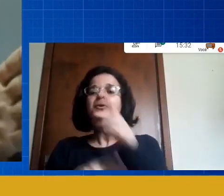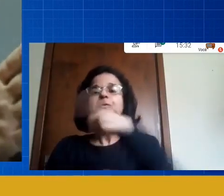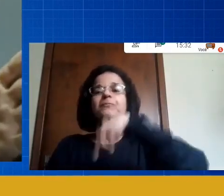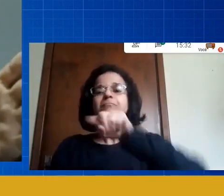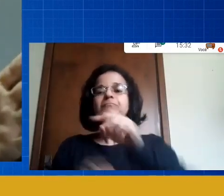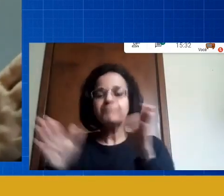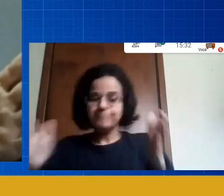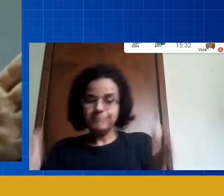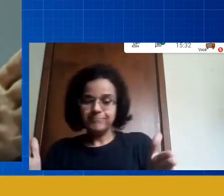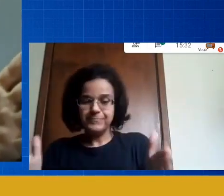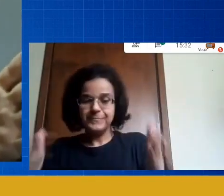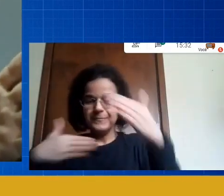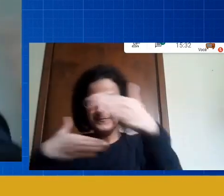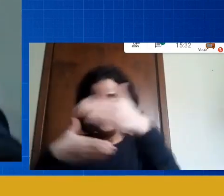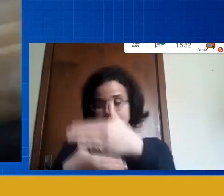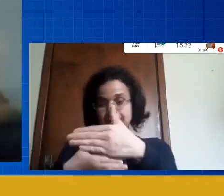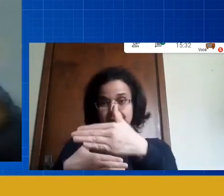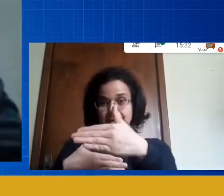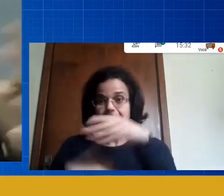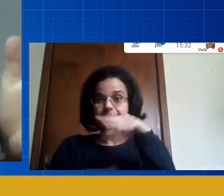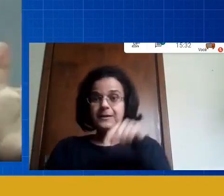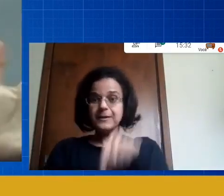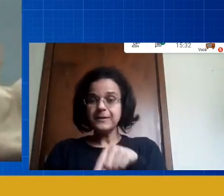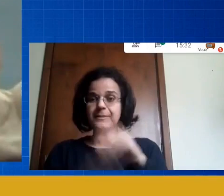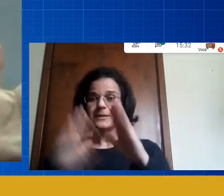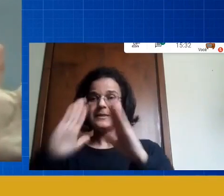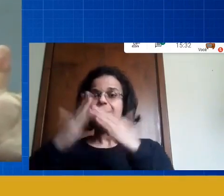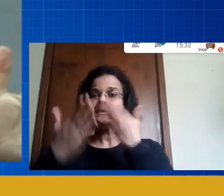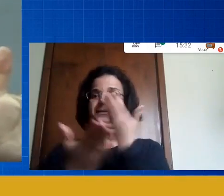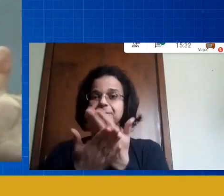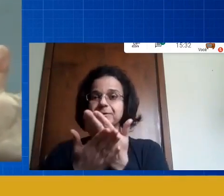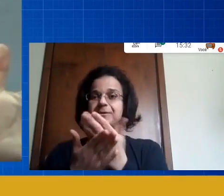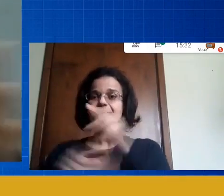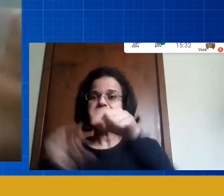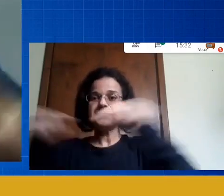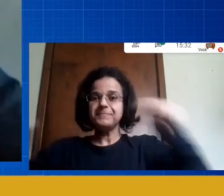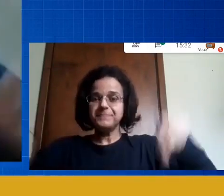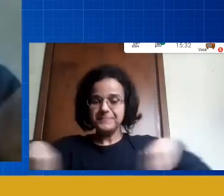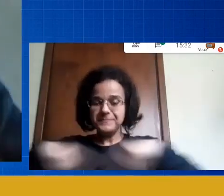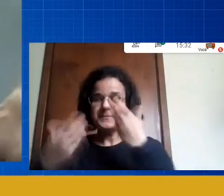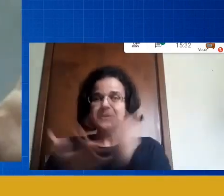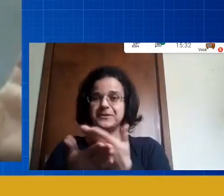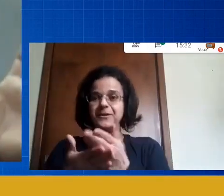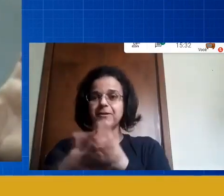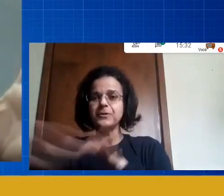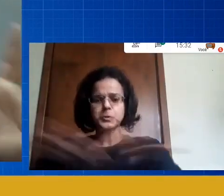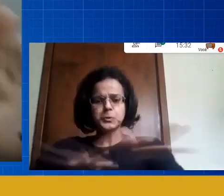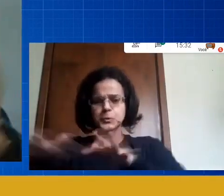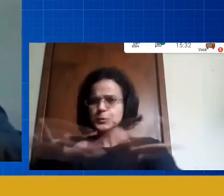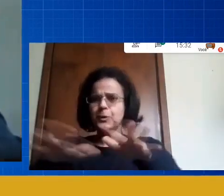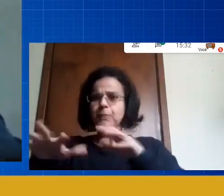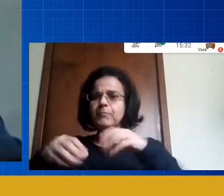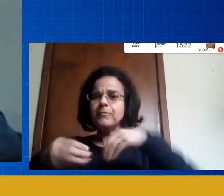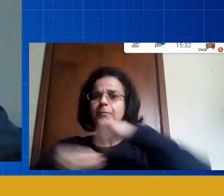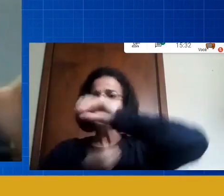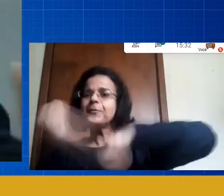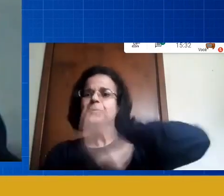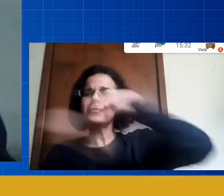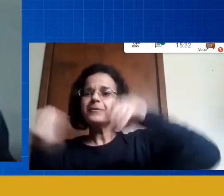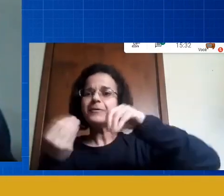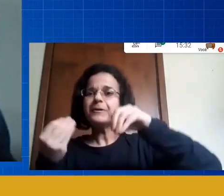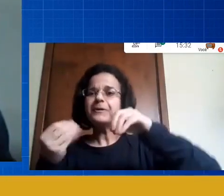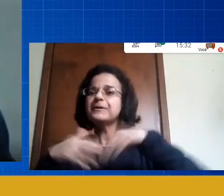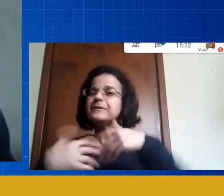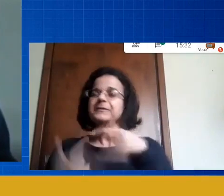chamado sala de aula escola e deu uma sacudida mudou nenhum professor